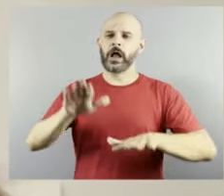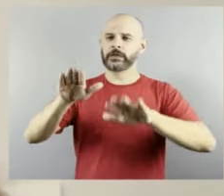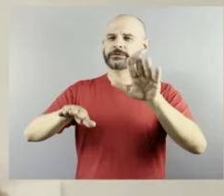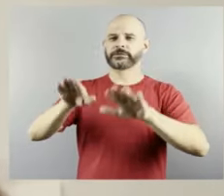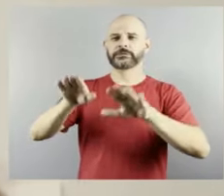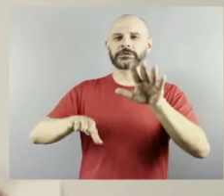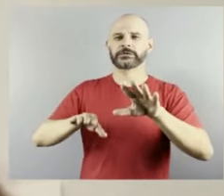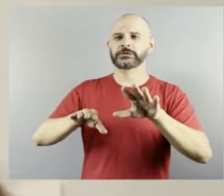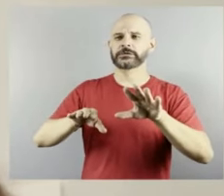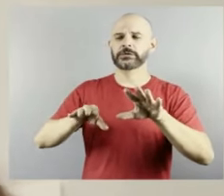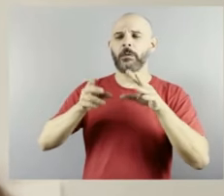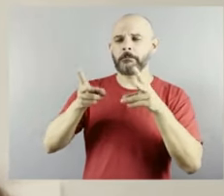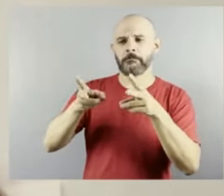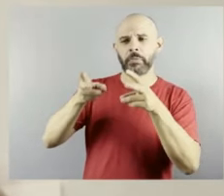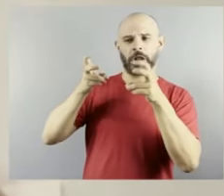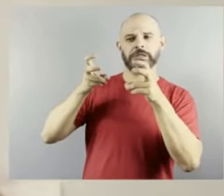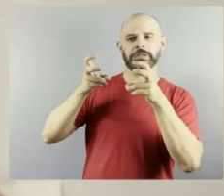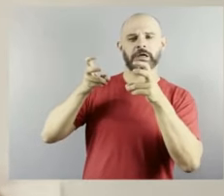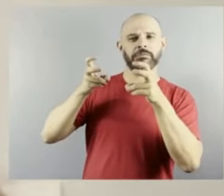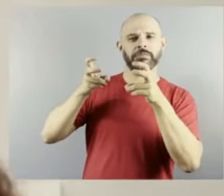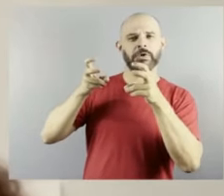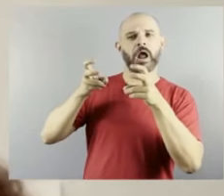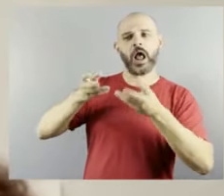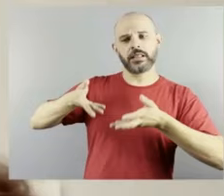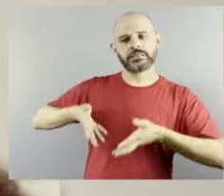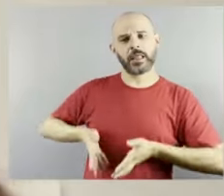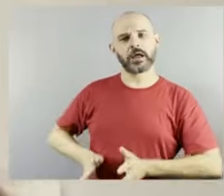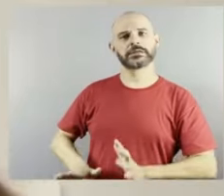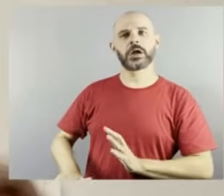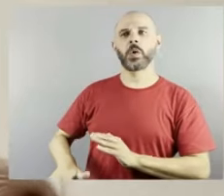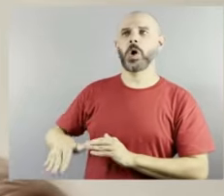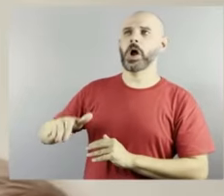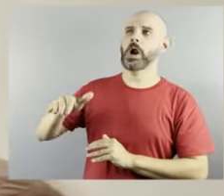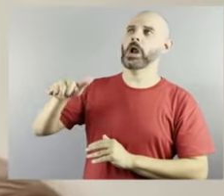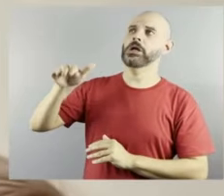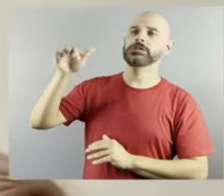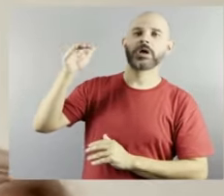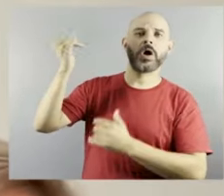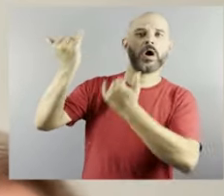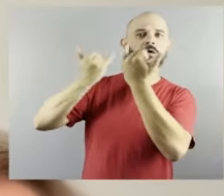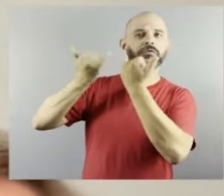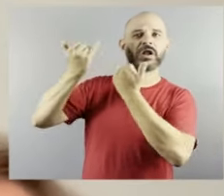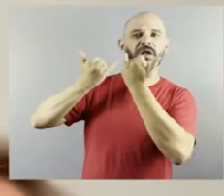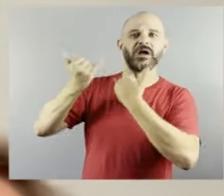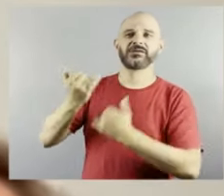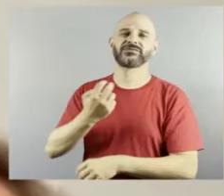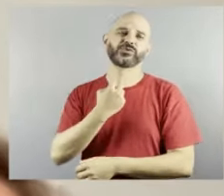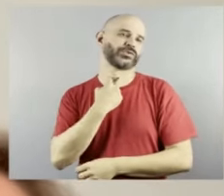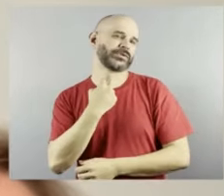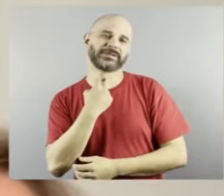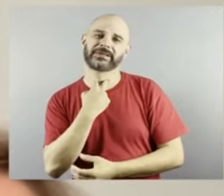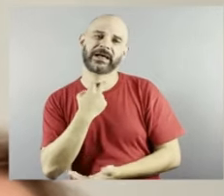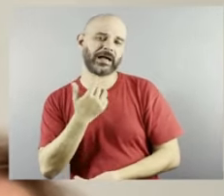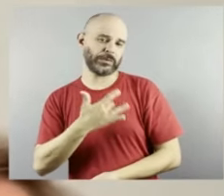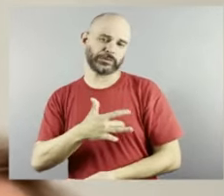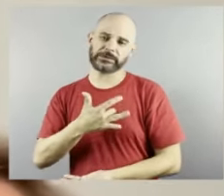ouvindo que não dá, não consegue, não pode, inclusive